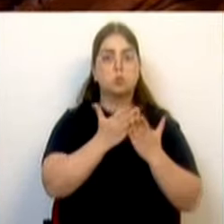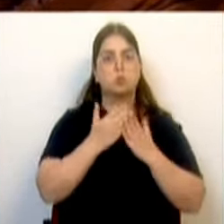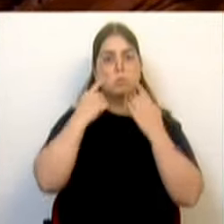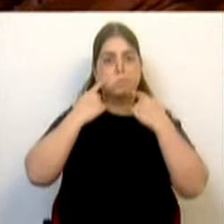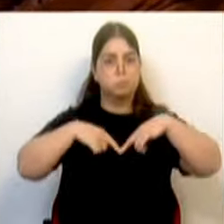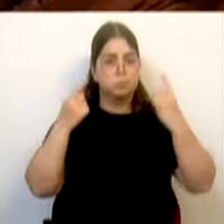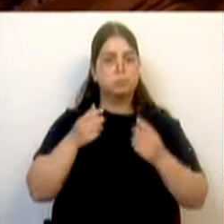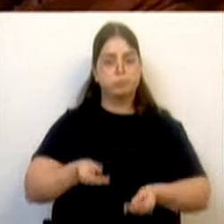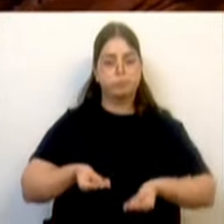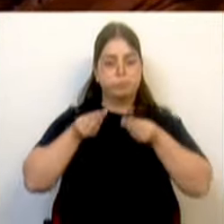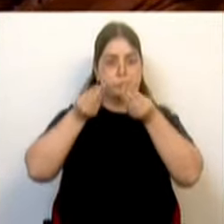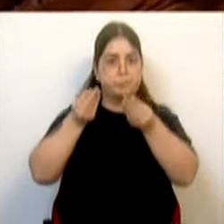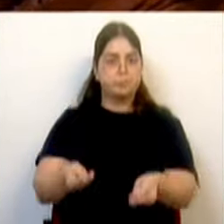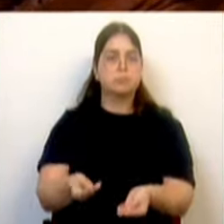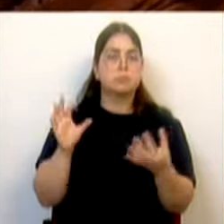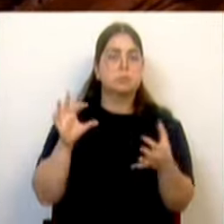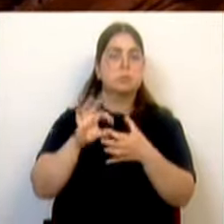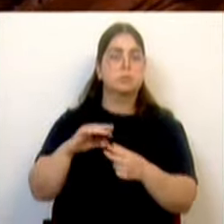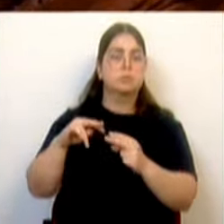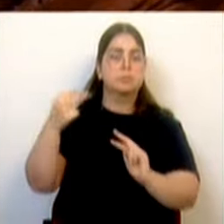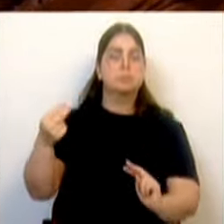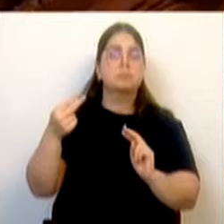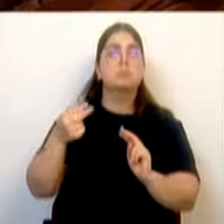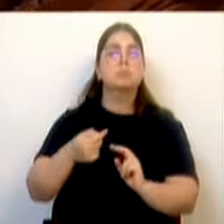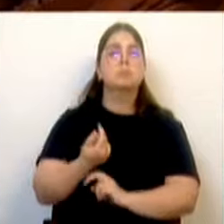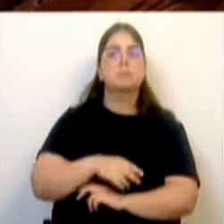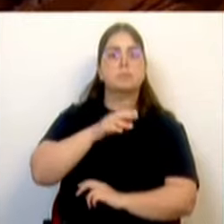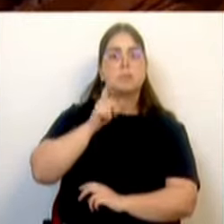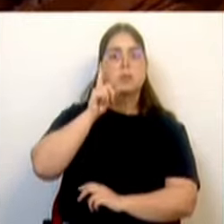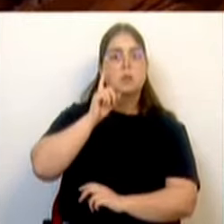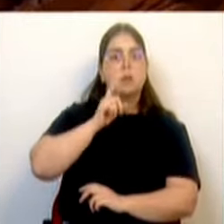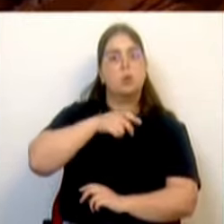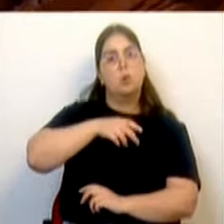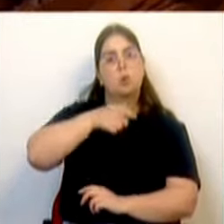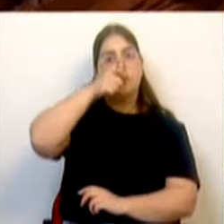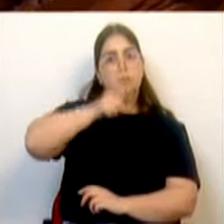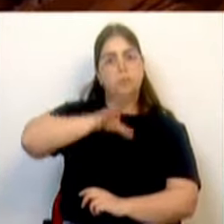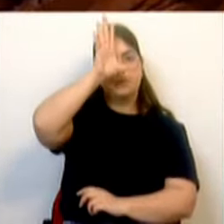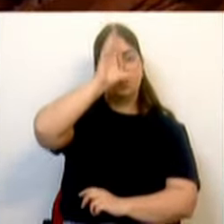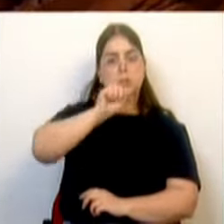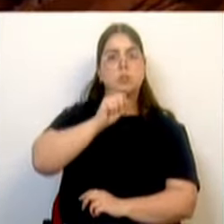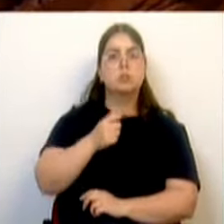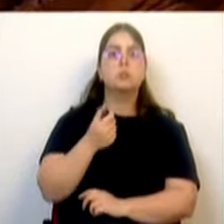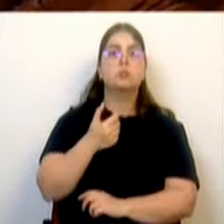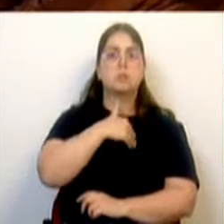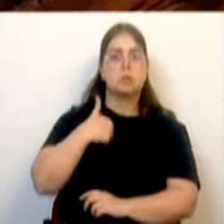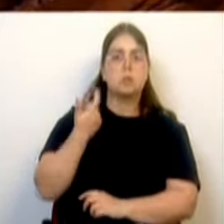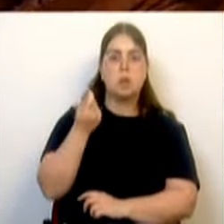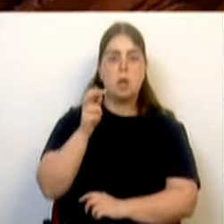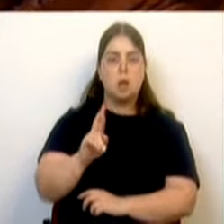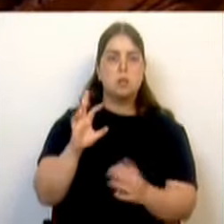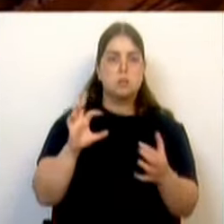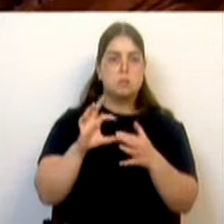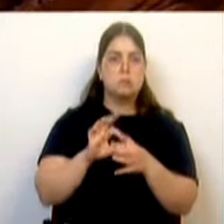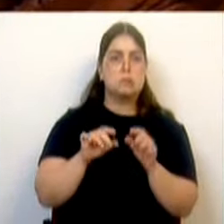e entregue pelos autarcas do oeste ao ex-ministro da Saúde, Manuel Pizarro, e este nomeou um grupo de trabalho que, em